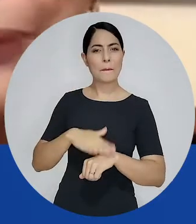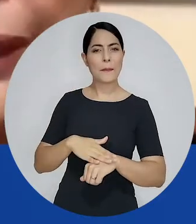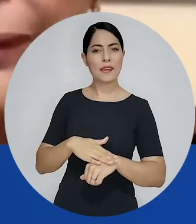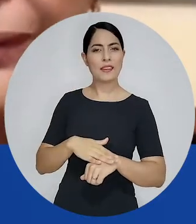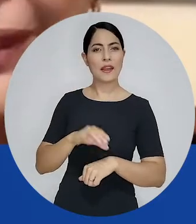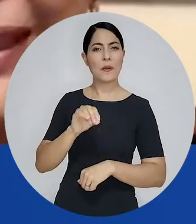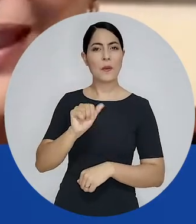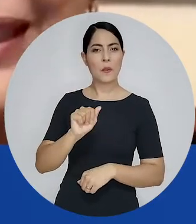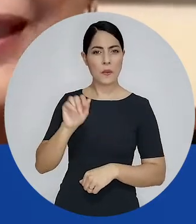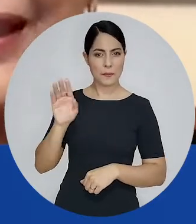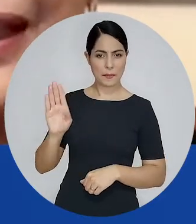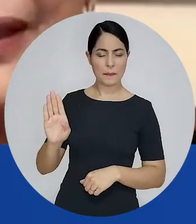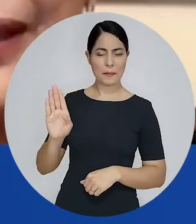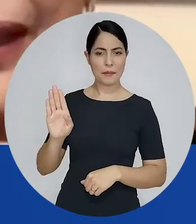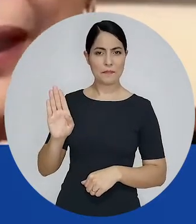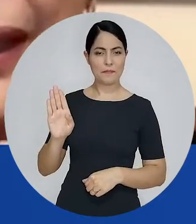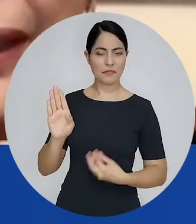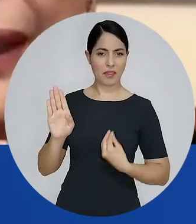a OAB